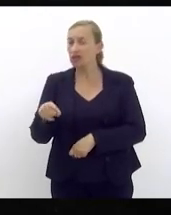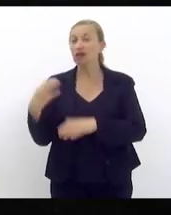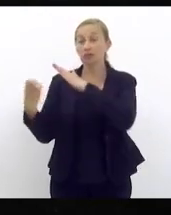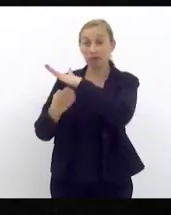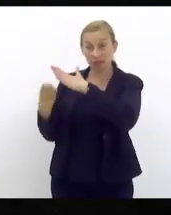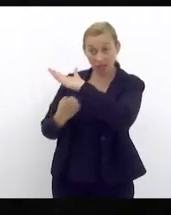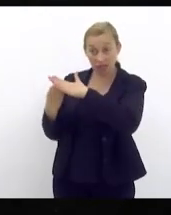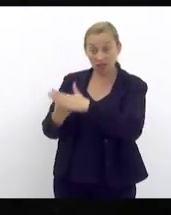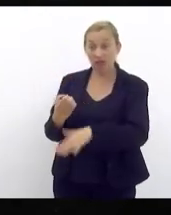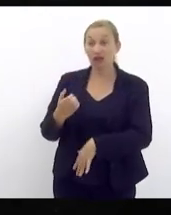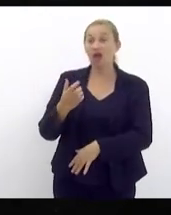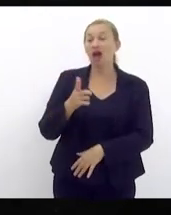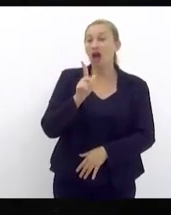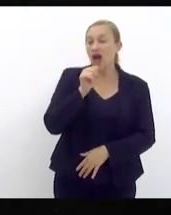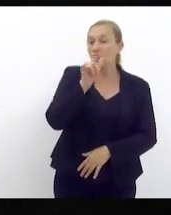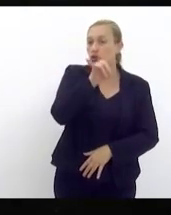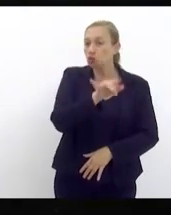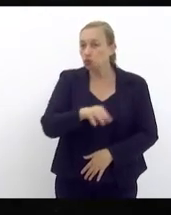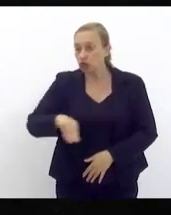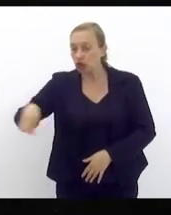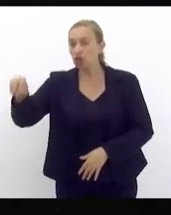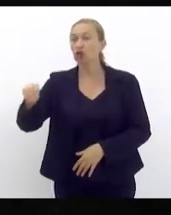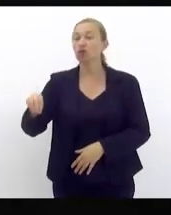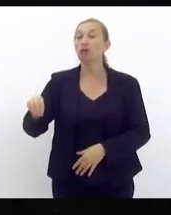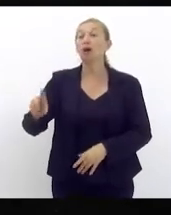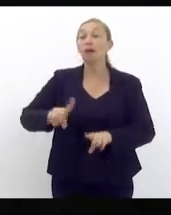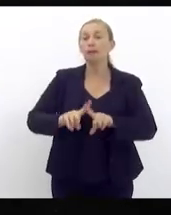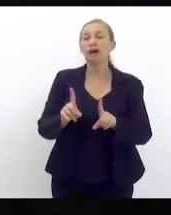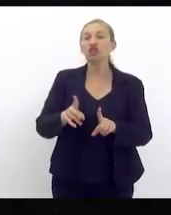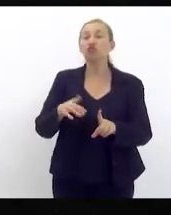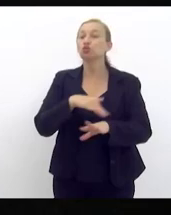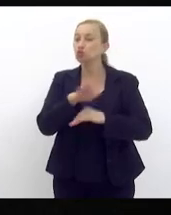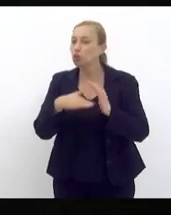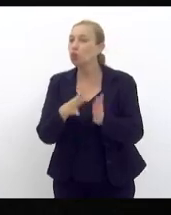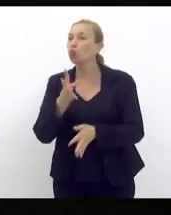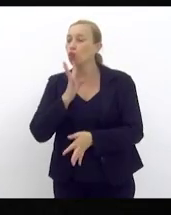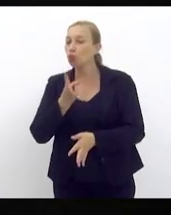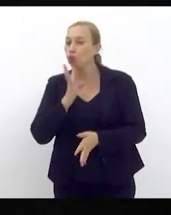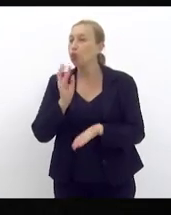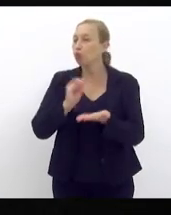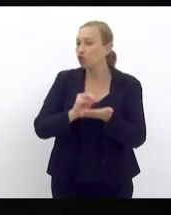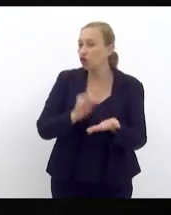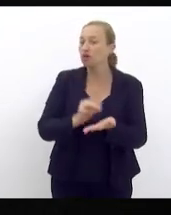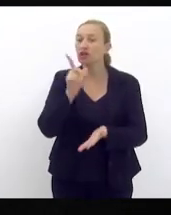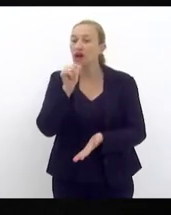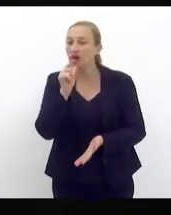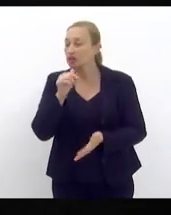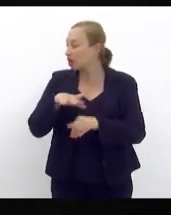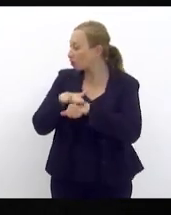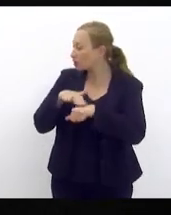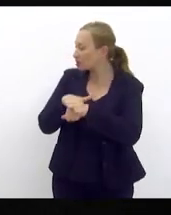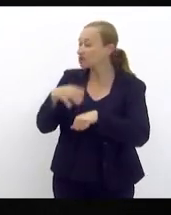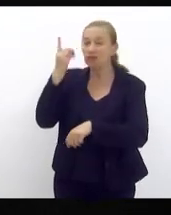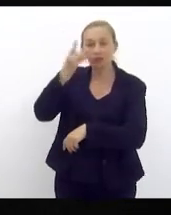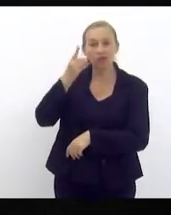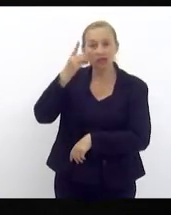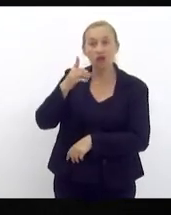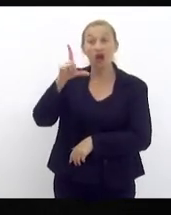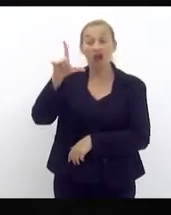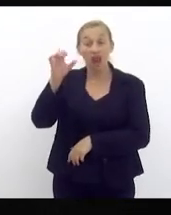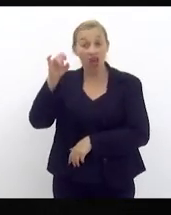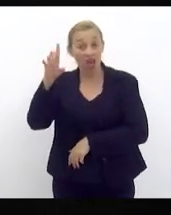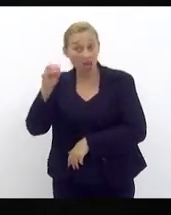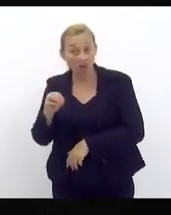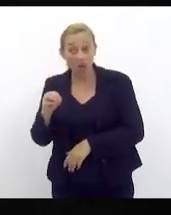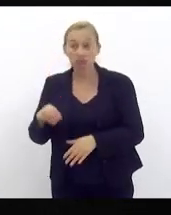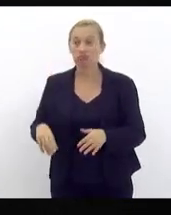para a Águas do Rio mas todos têm conhecimento da falta d'água eu estava conversando outro dia com o deputado Léo Vieira que é de